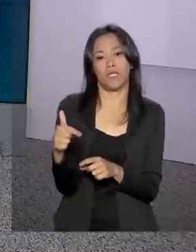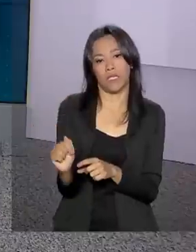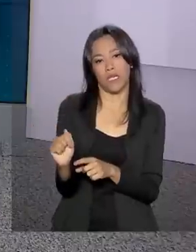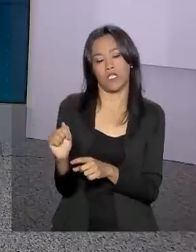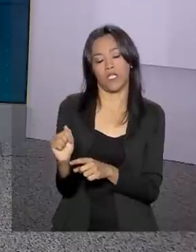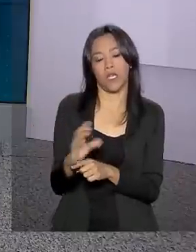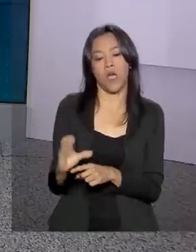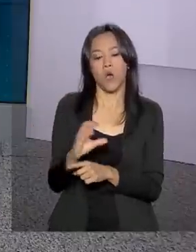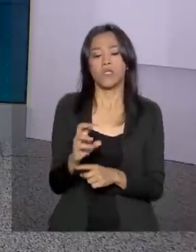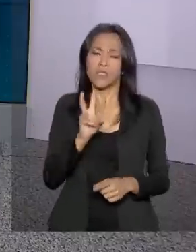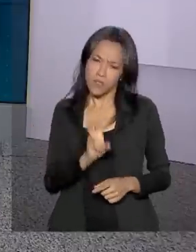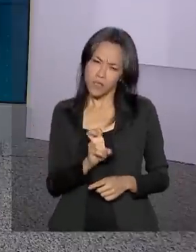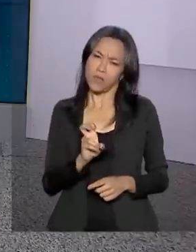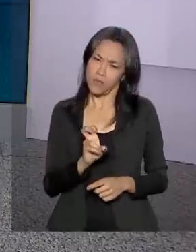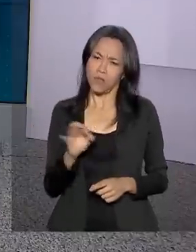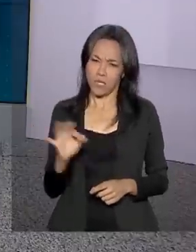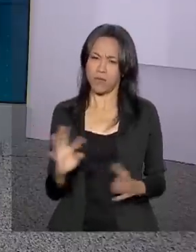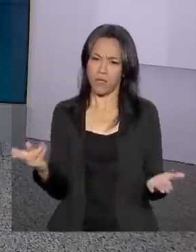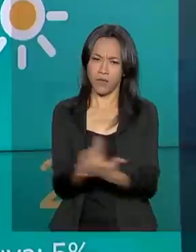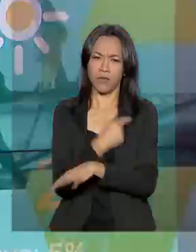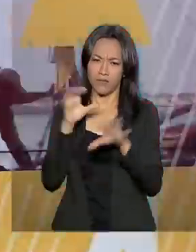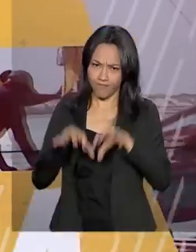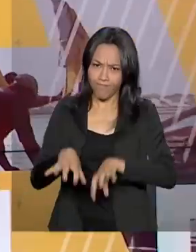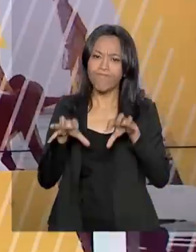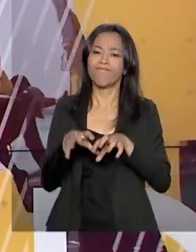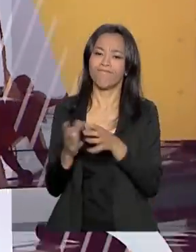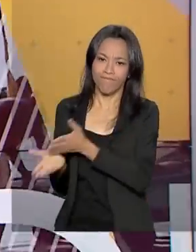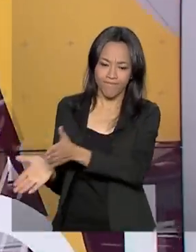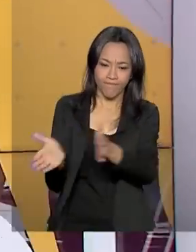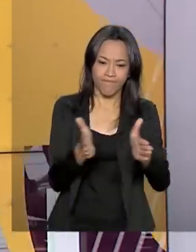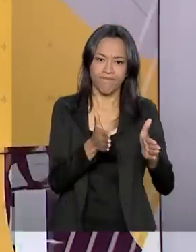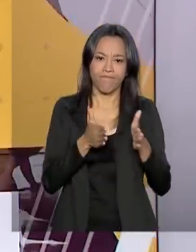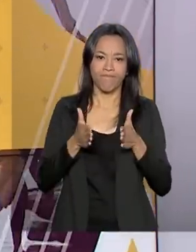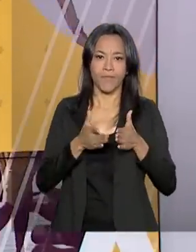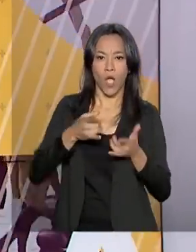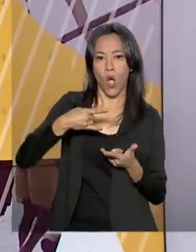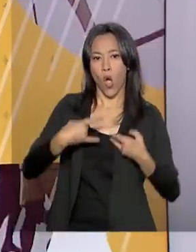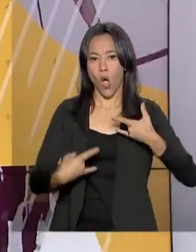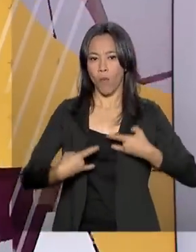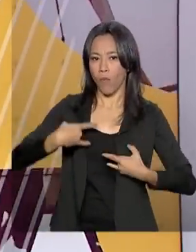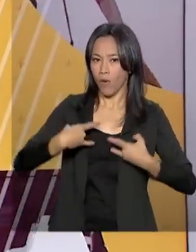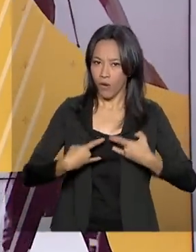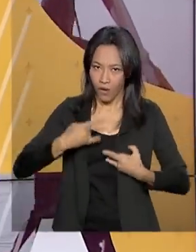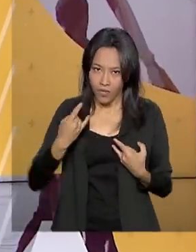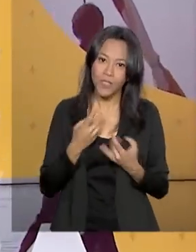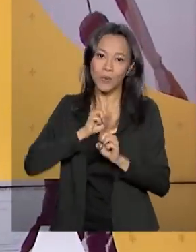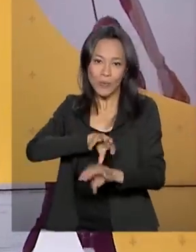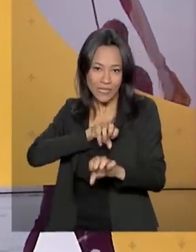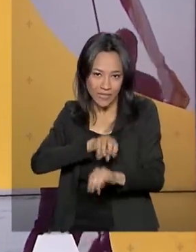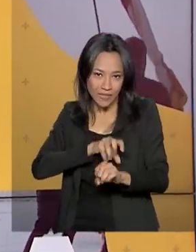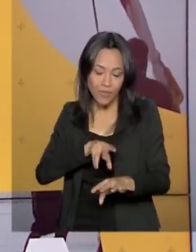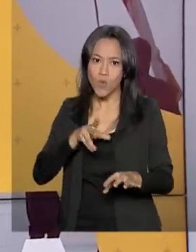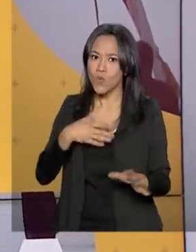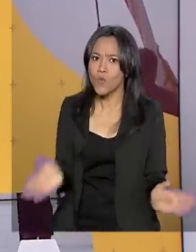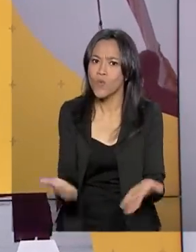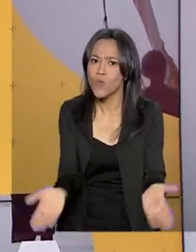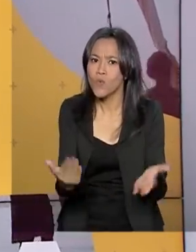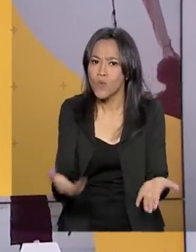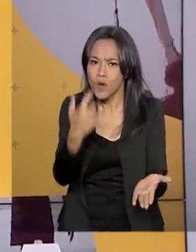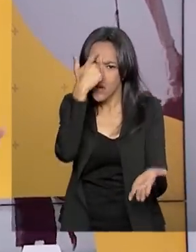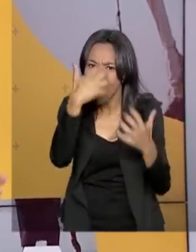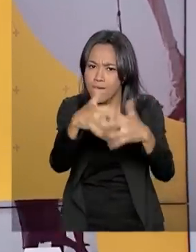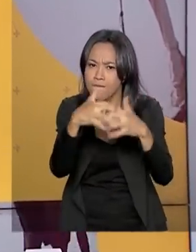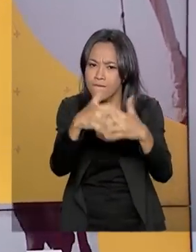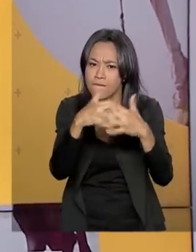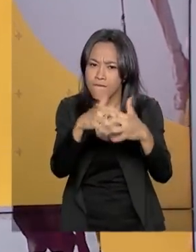5% de possibilidade de chuva. A robótica educacional está ajudando os estudantes a desenvolver habilidades